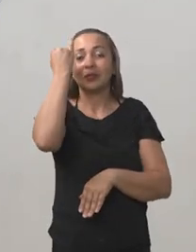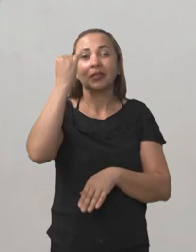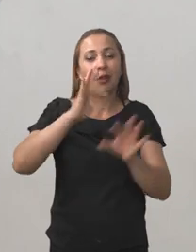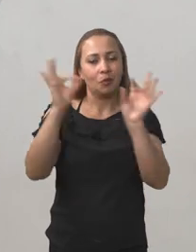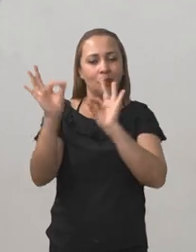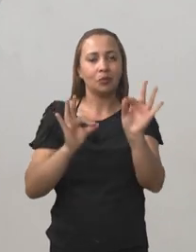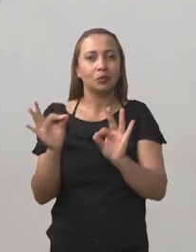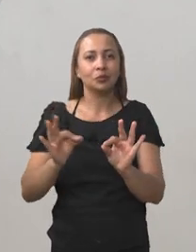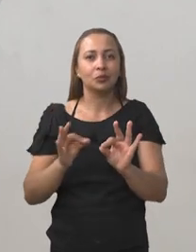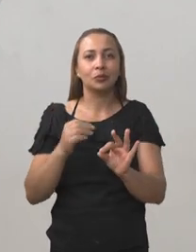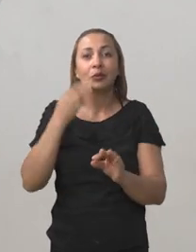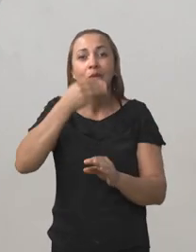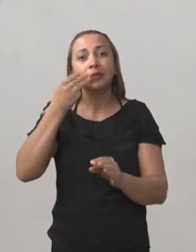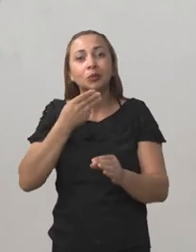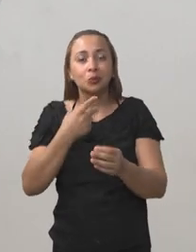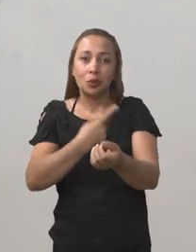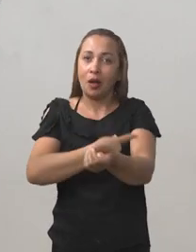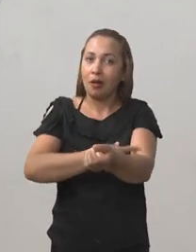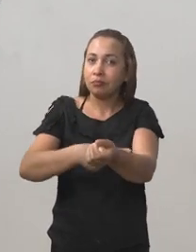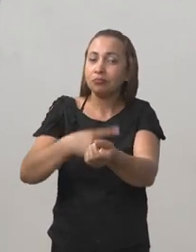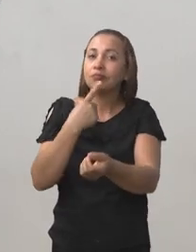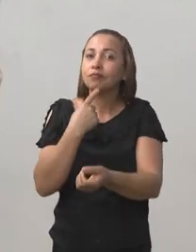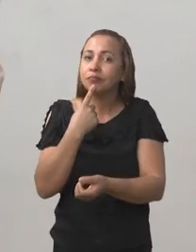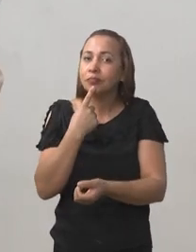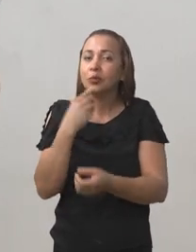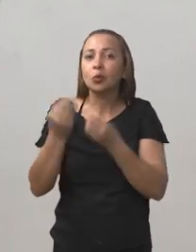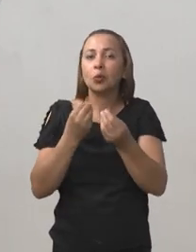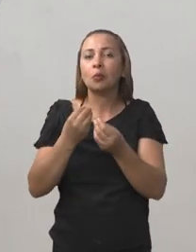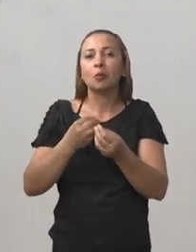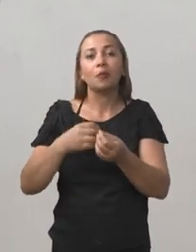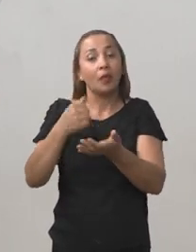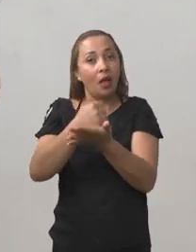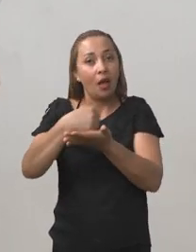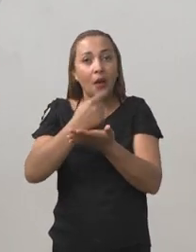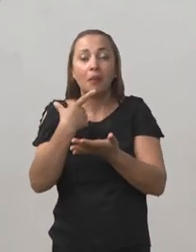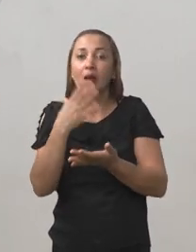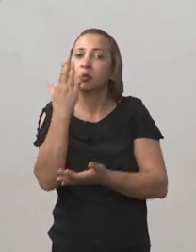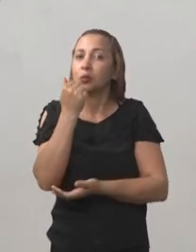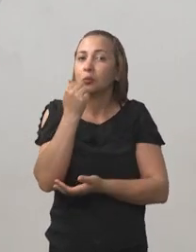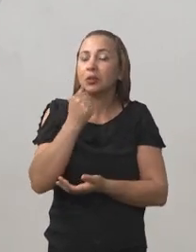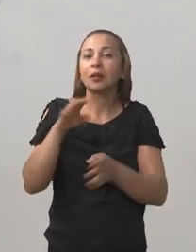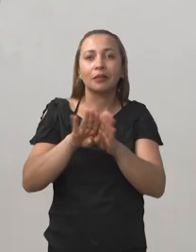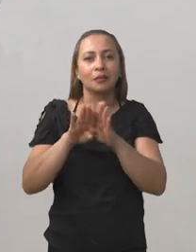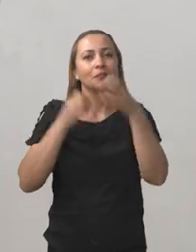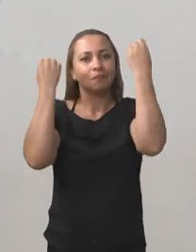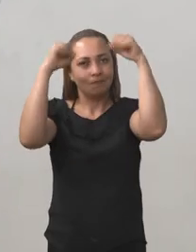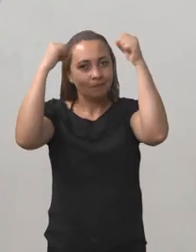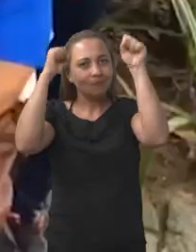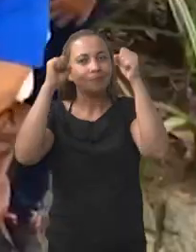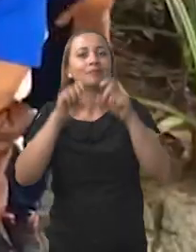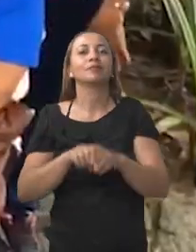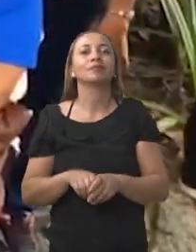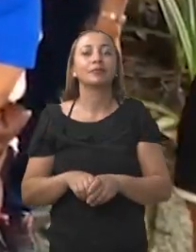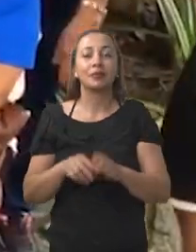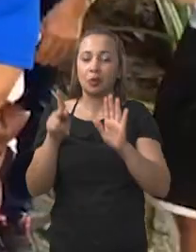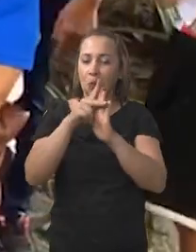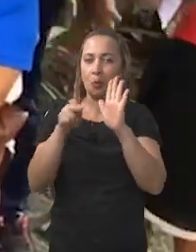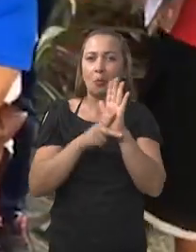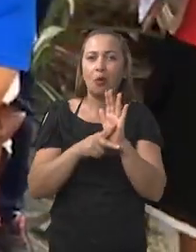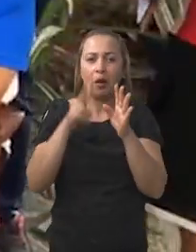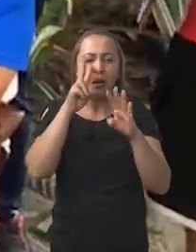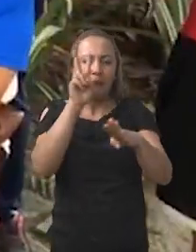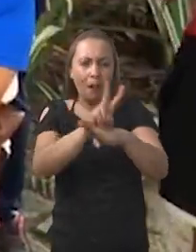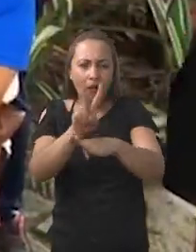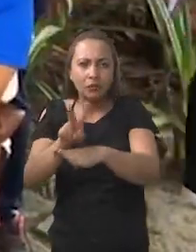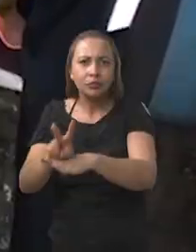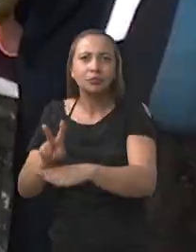controle essa glicemia. Como que ele vai controlar essa glicemia? Medicação adequada, alimentação adequada e exercício físico. Por isso que o programa é